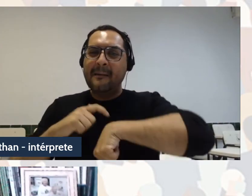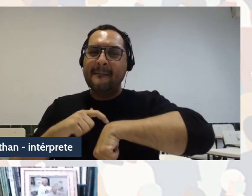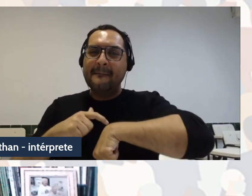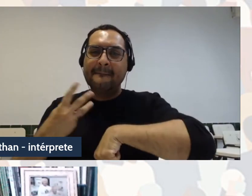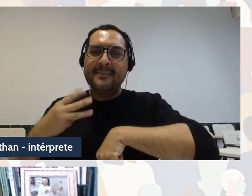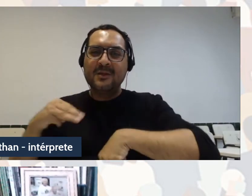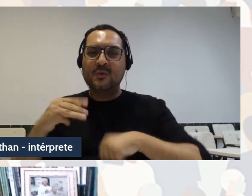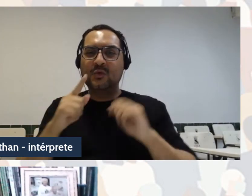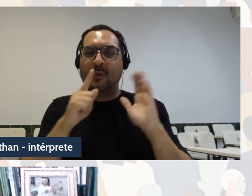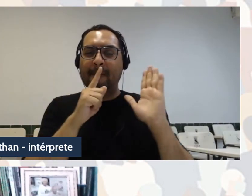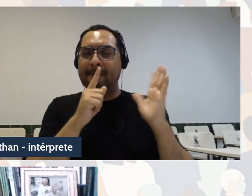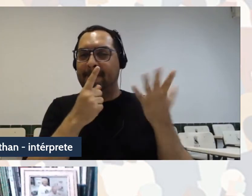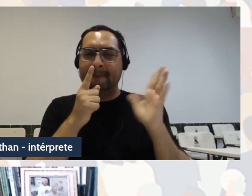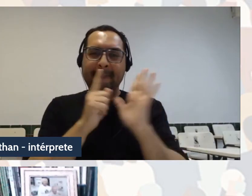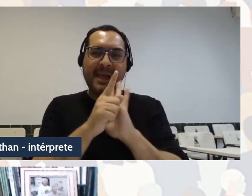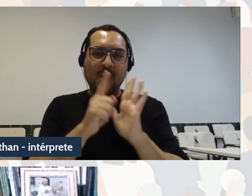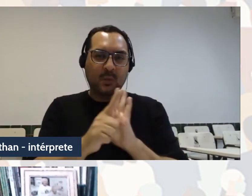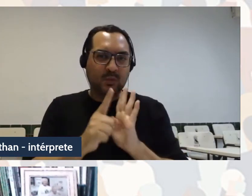perguntas, gente.